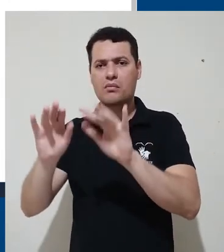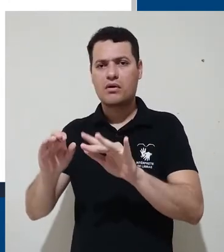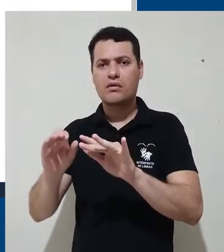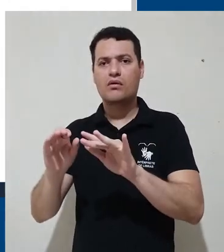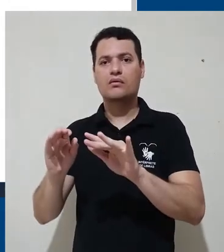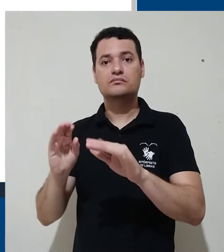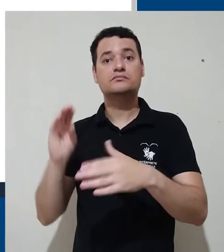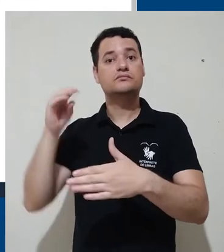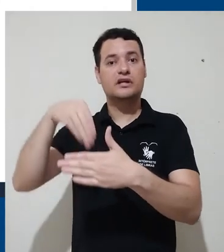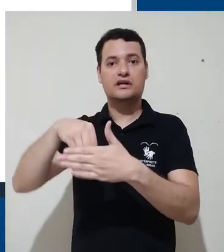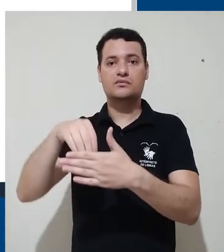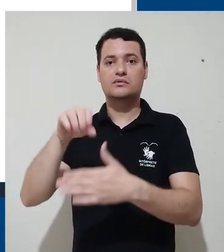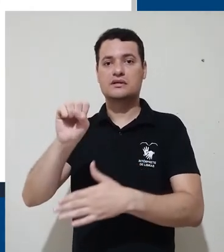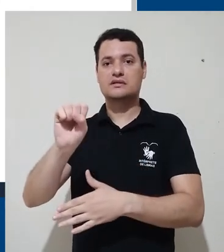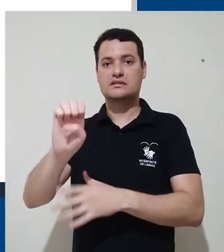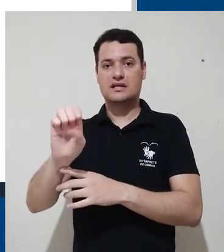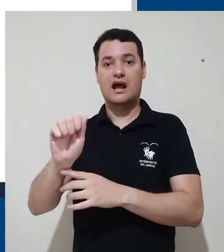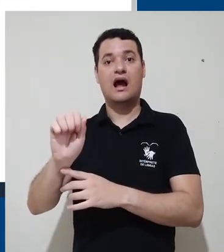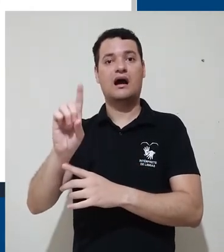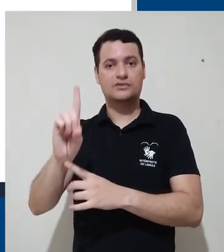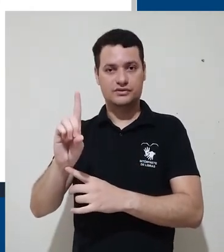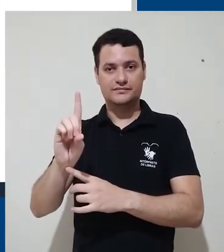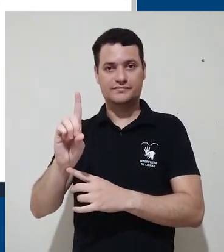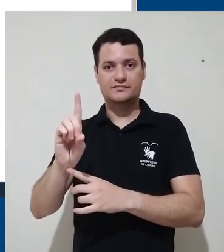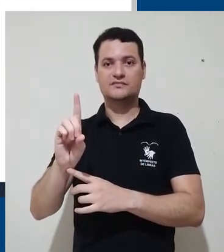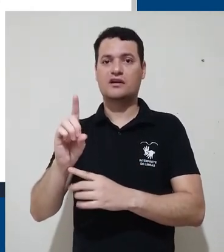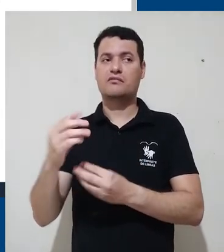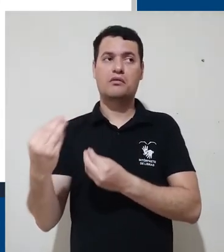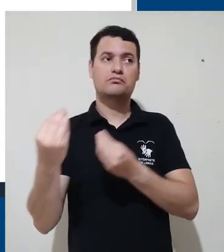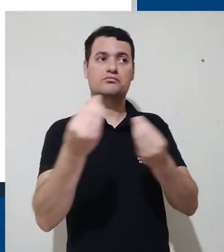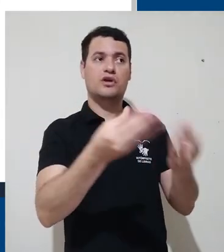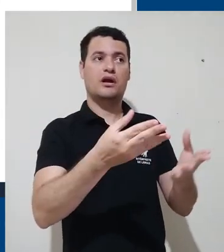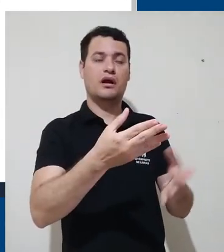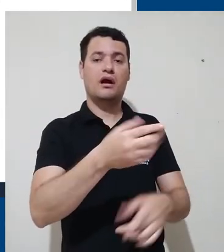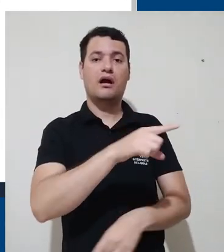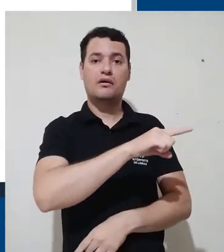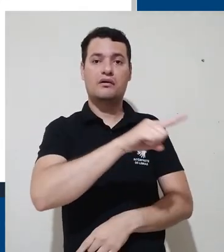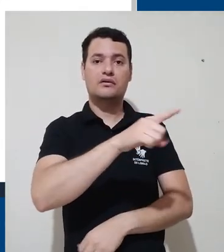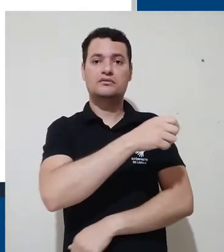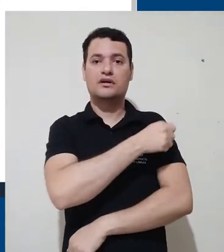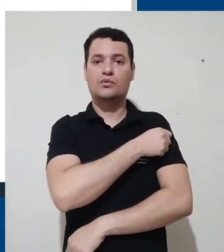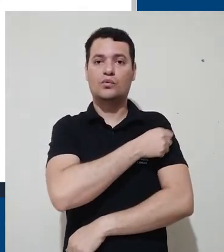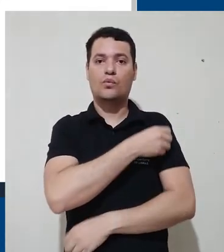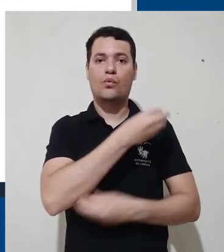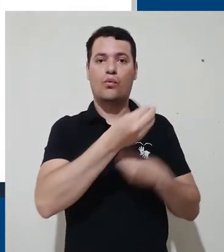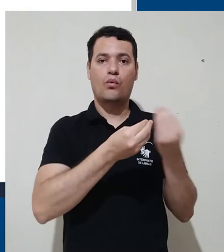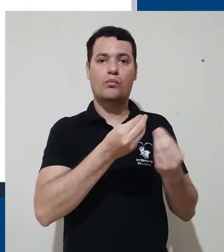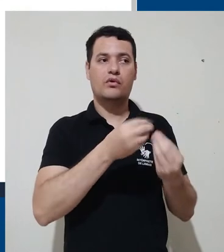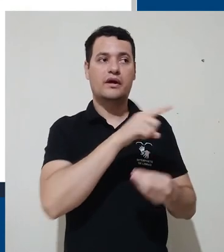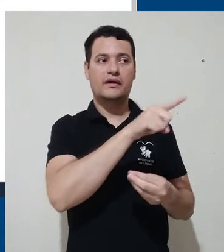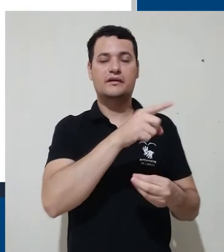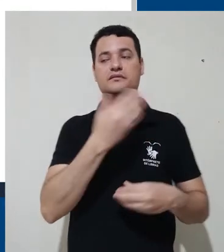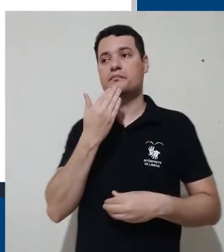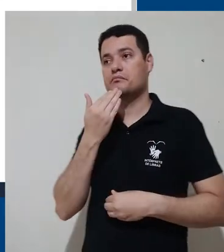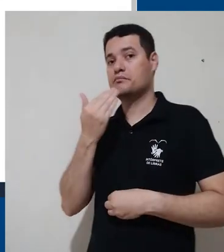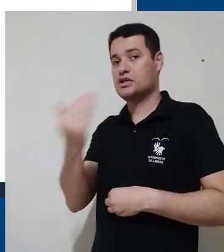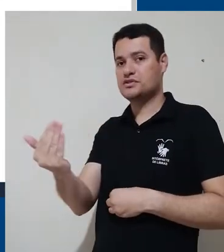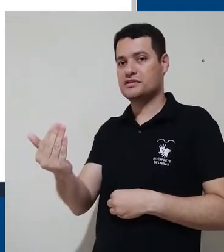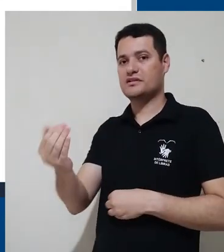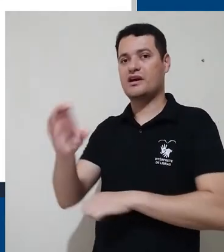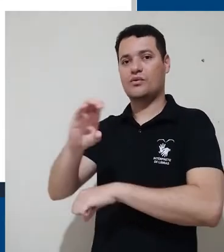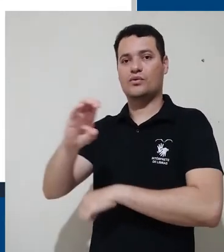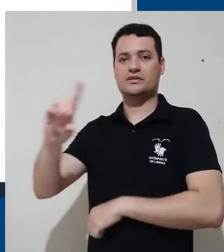desses cursos é feito aqui dentro da própria SEAT e vai ser entregue aos usuários por